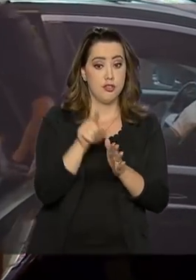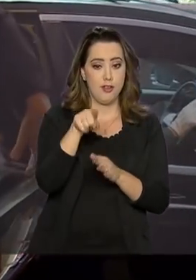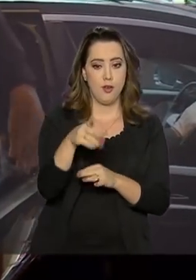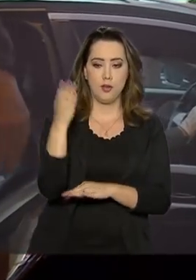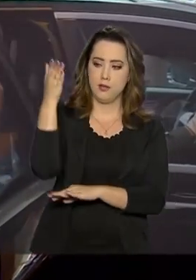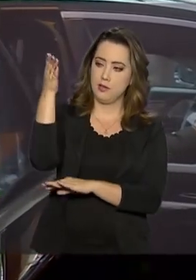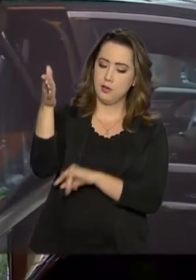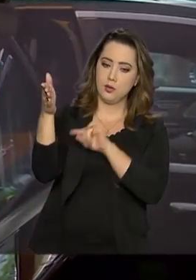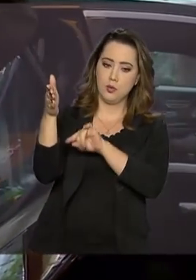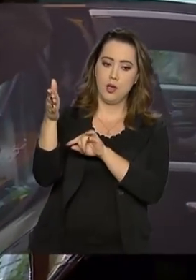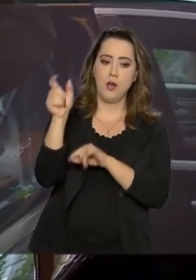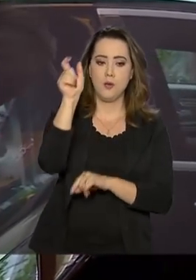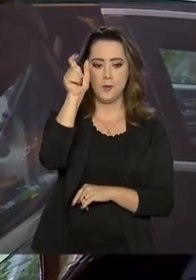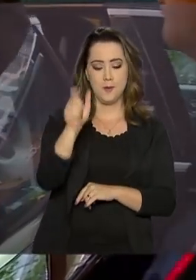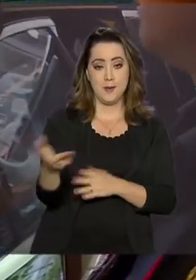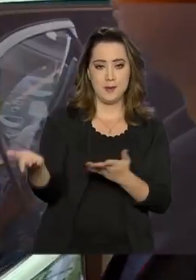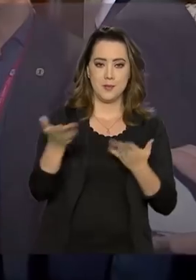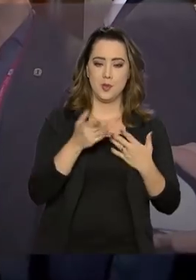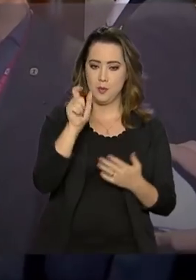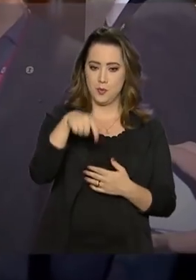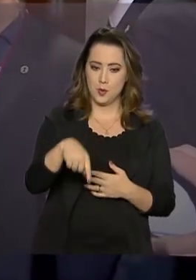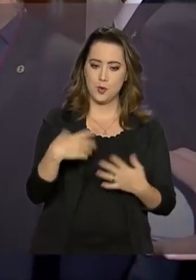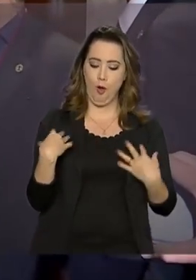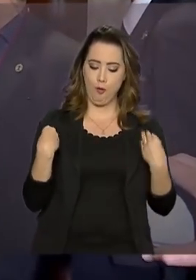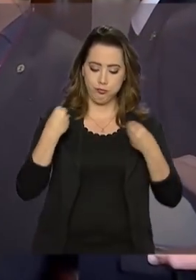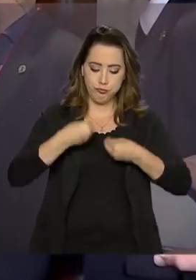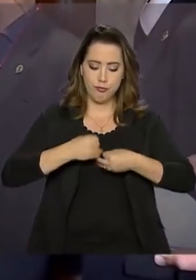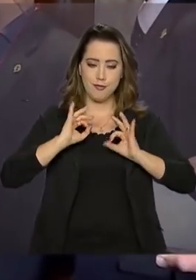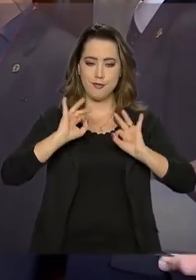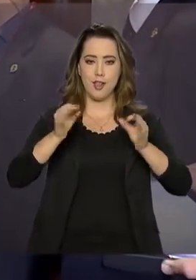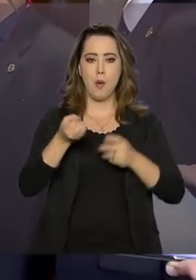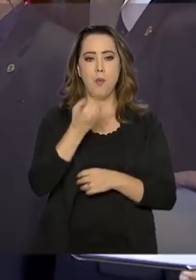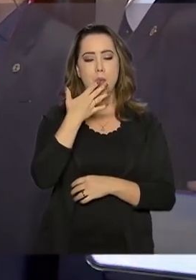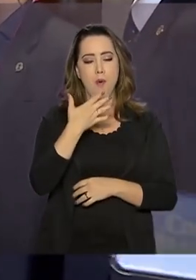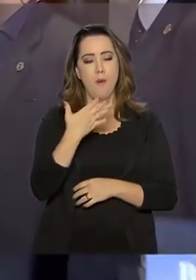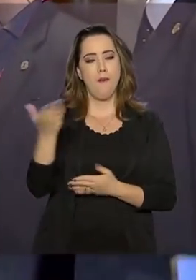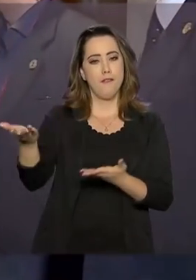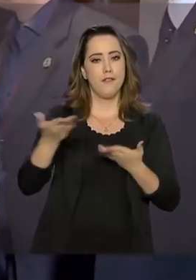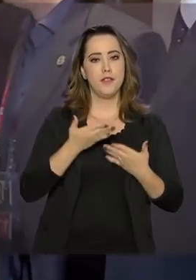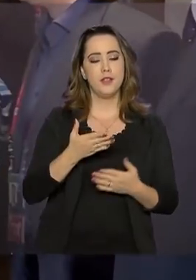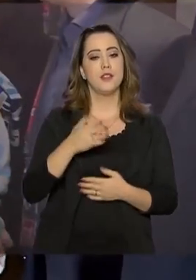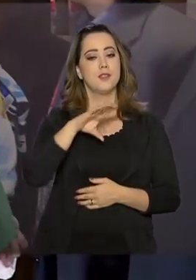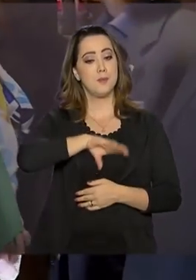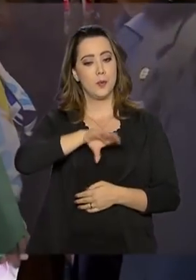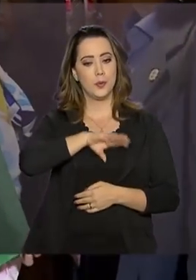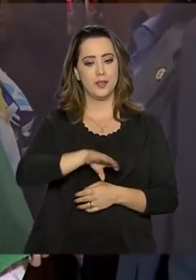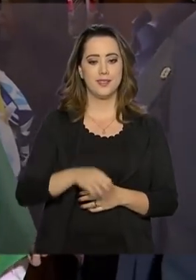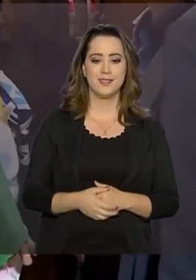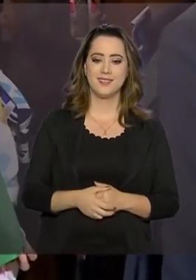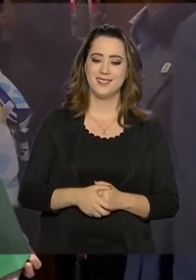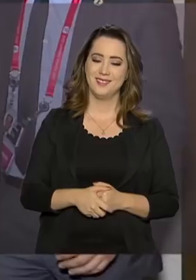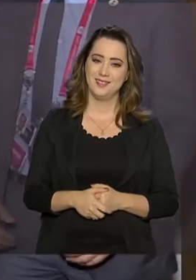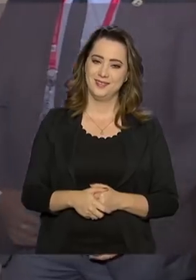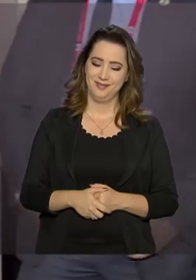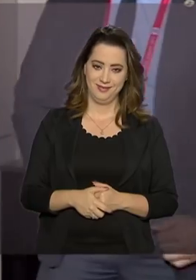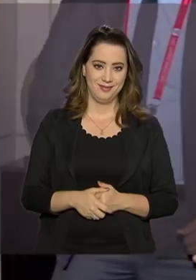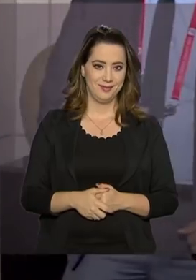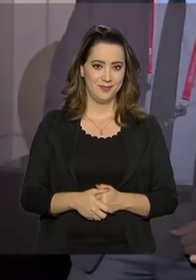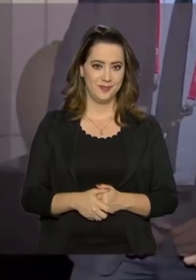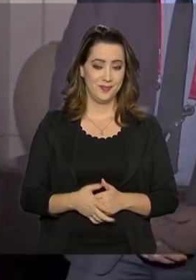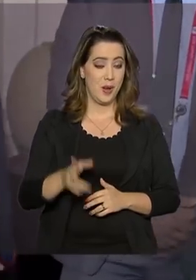uma japonesa vestida a caráter, que deu as boas-vindas em português. E o presidente falou